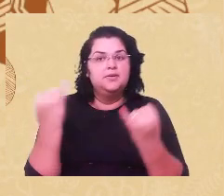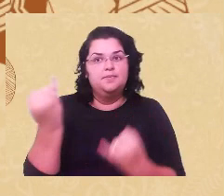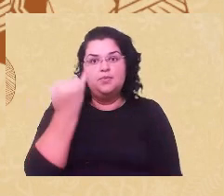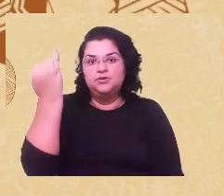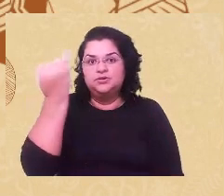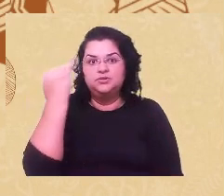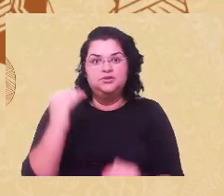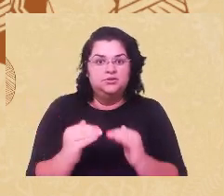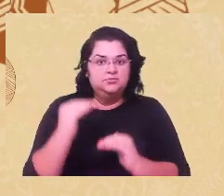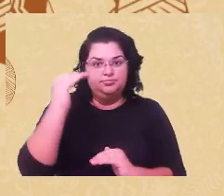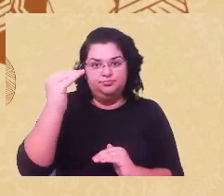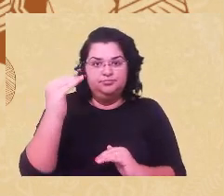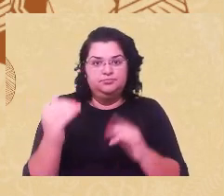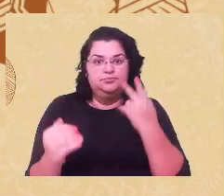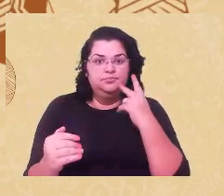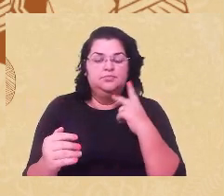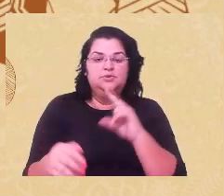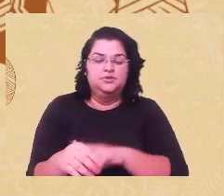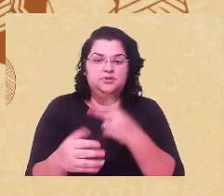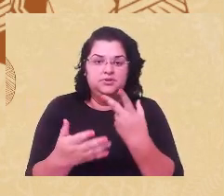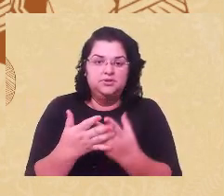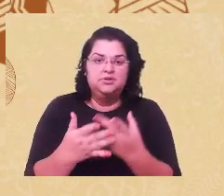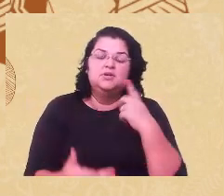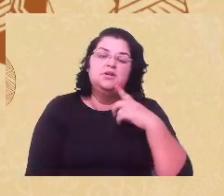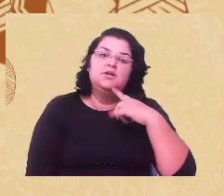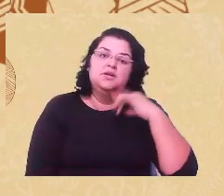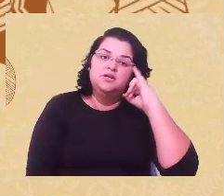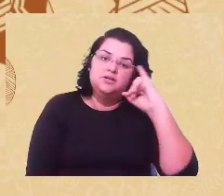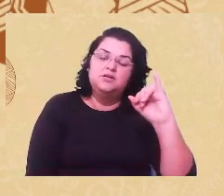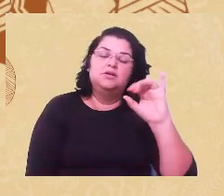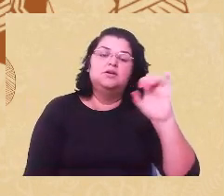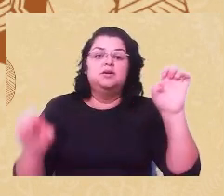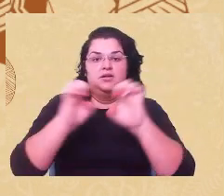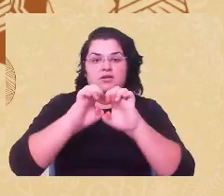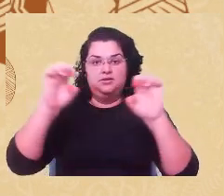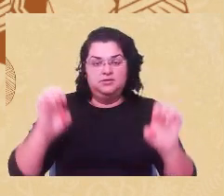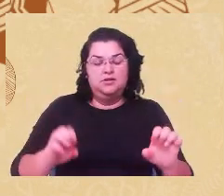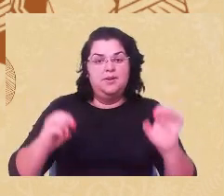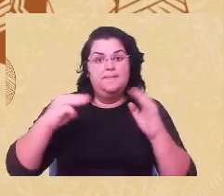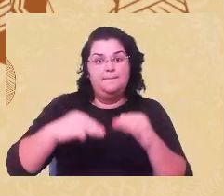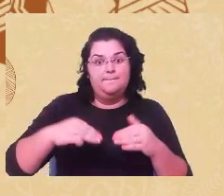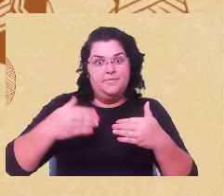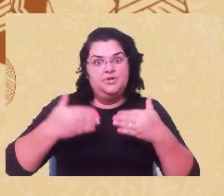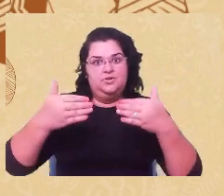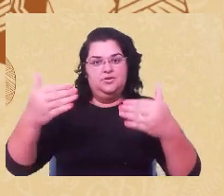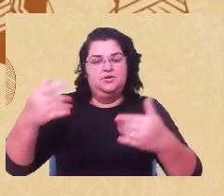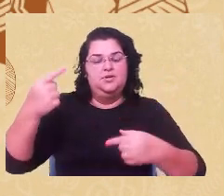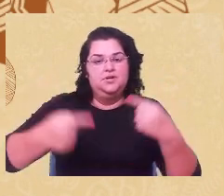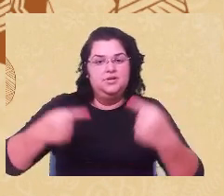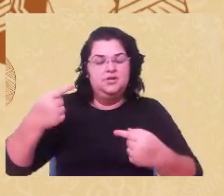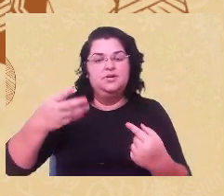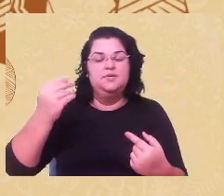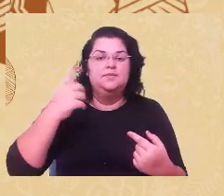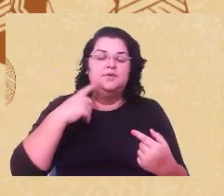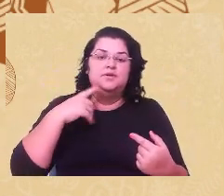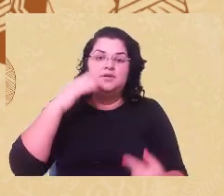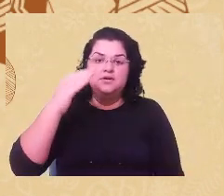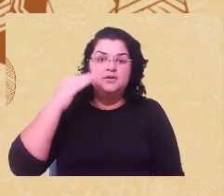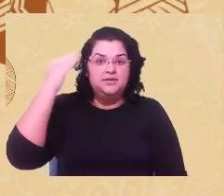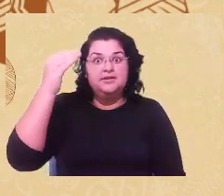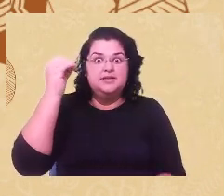para interpelar estremologicamente, eticamente, metodologicamente e politicamente muito do que estamos produzindo,